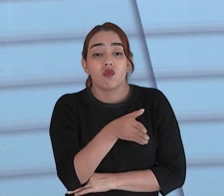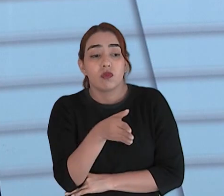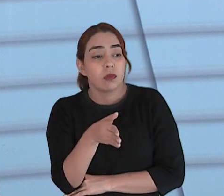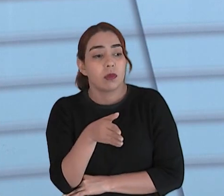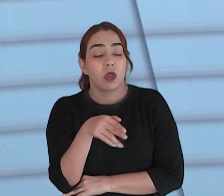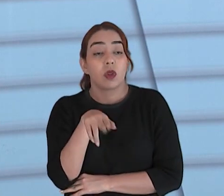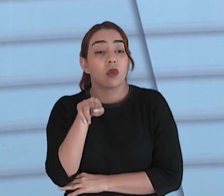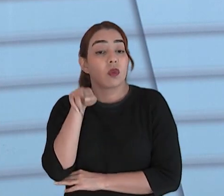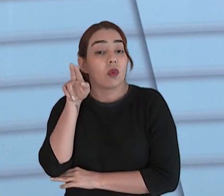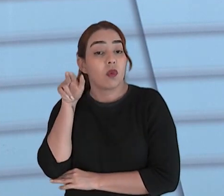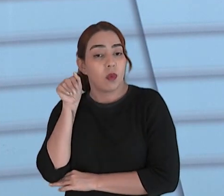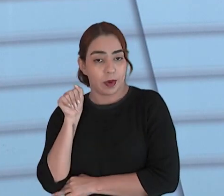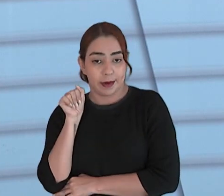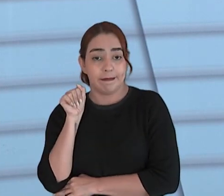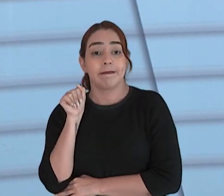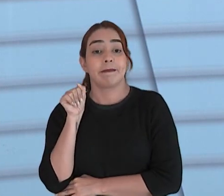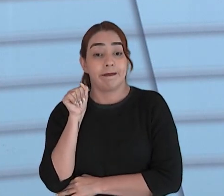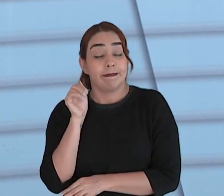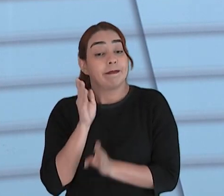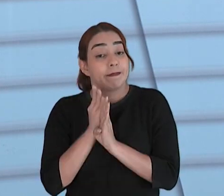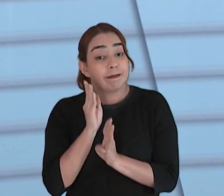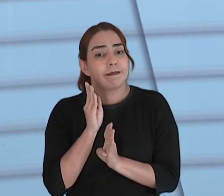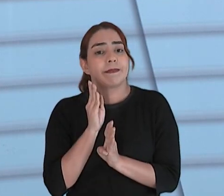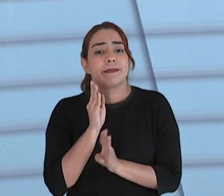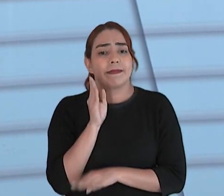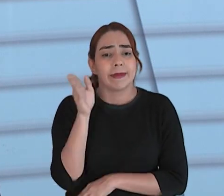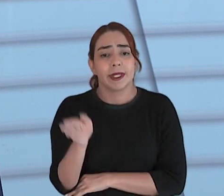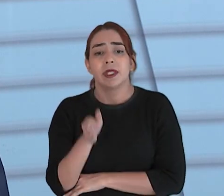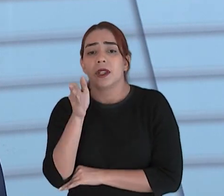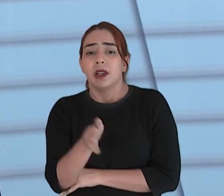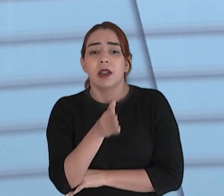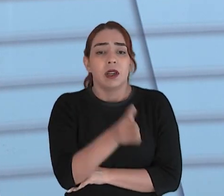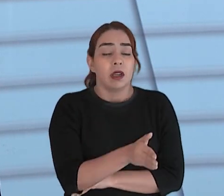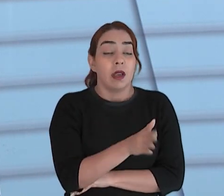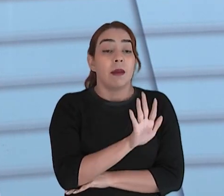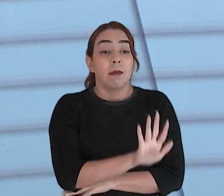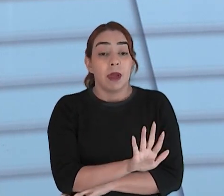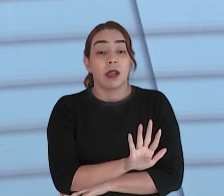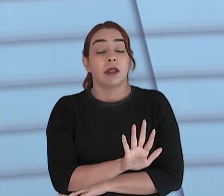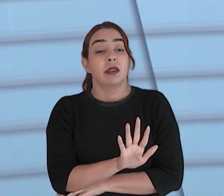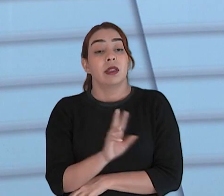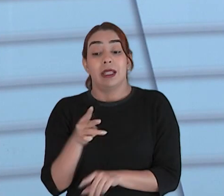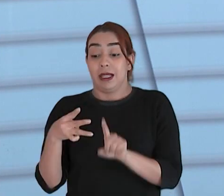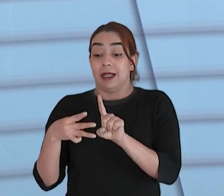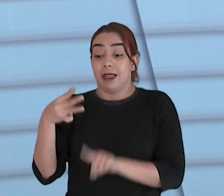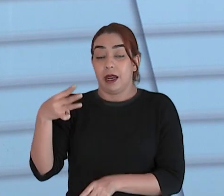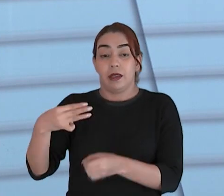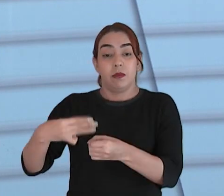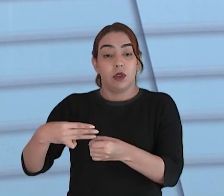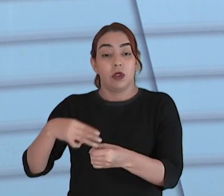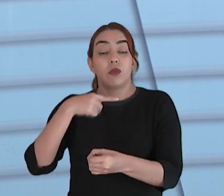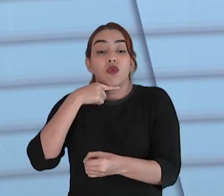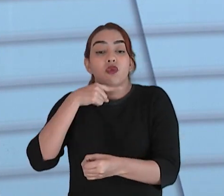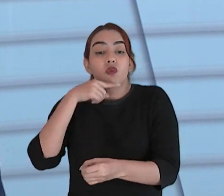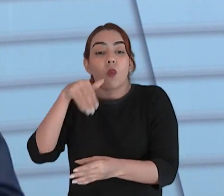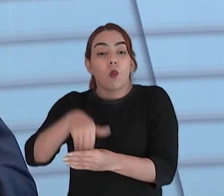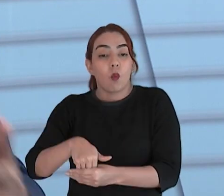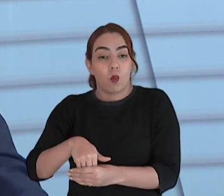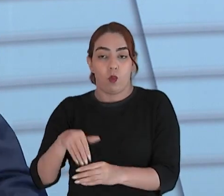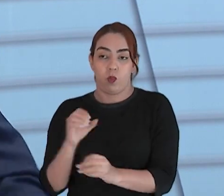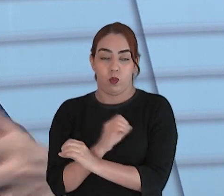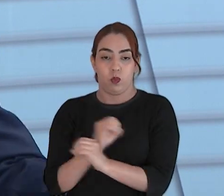porque não tive essas oportunidades, mas são apenas três municípios que a gente não conseguiu tirar nenhum voto e outros